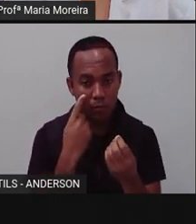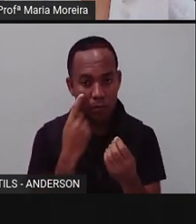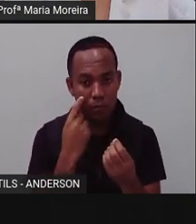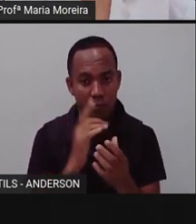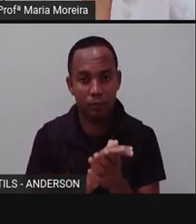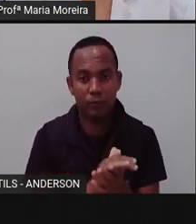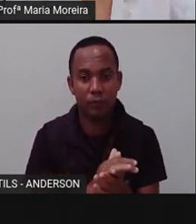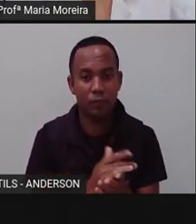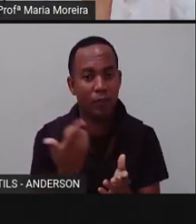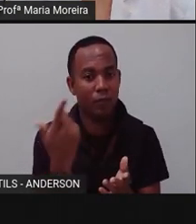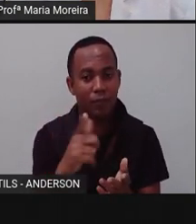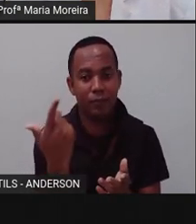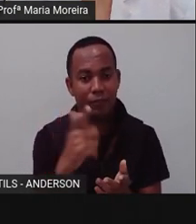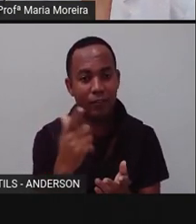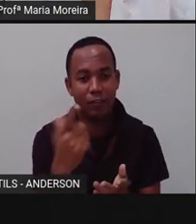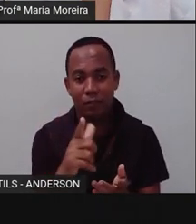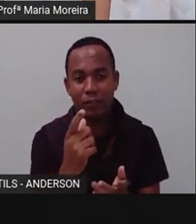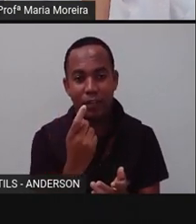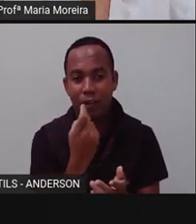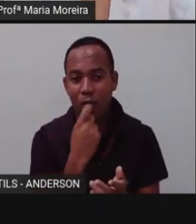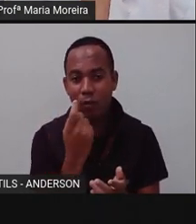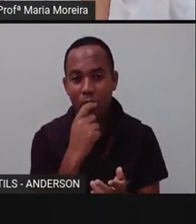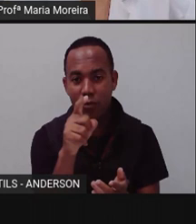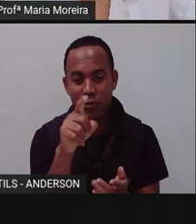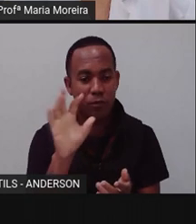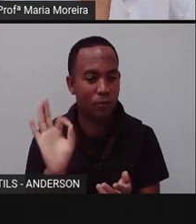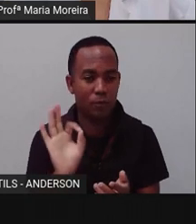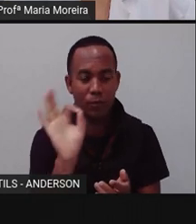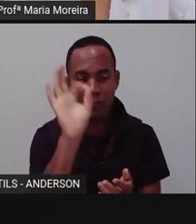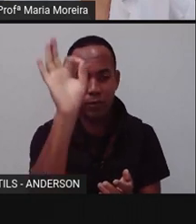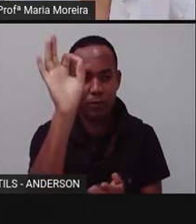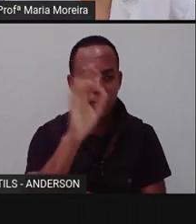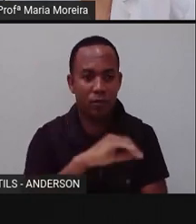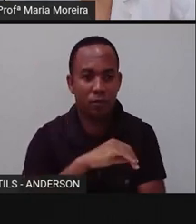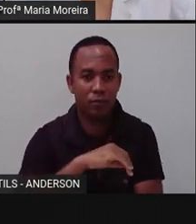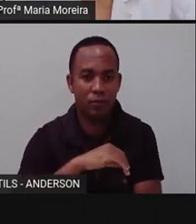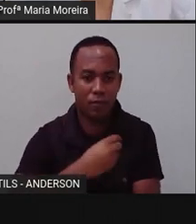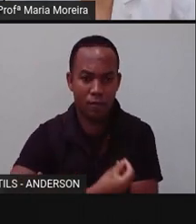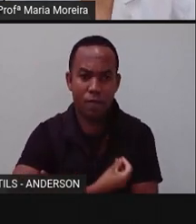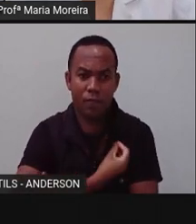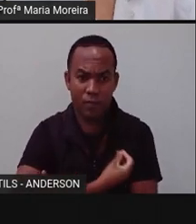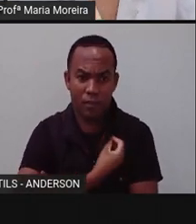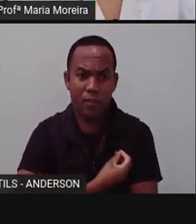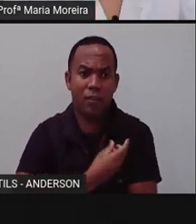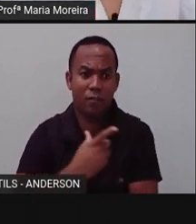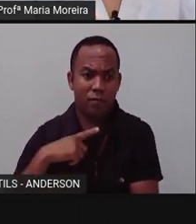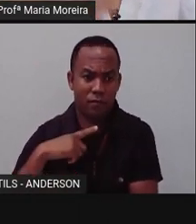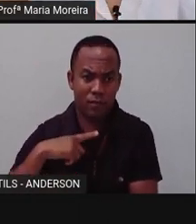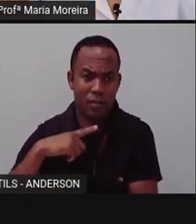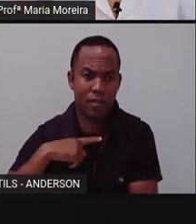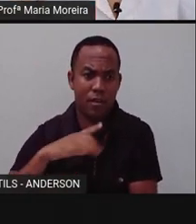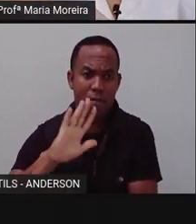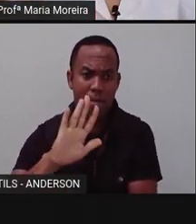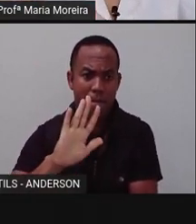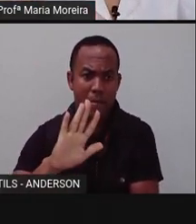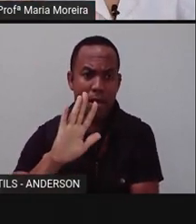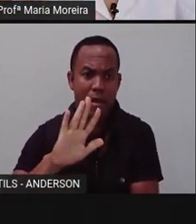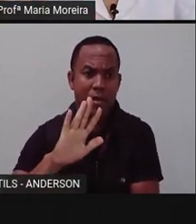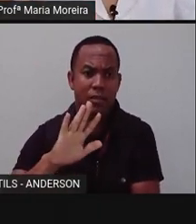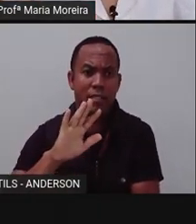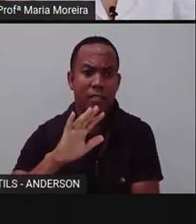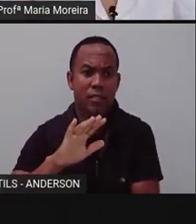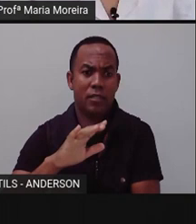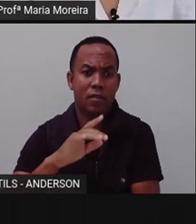Invertebrado, porque não possui coluna vertebral. Ele é um ser vivo, por quê? Porque ele nasce, se